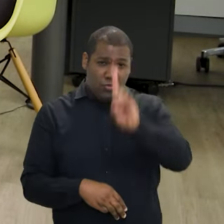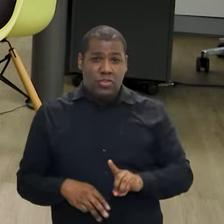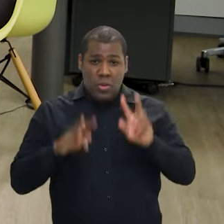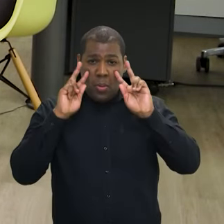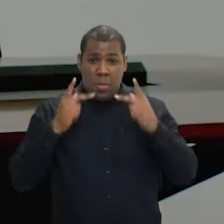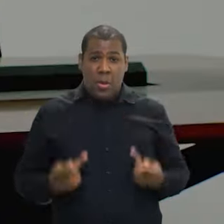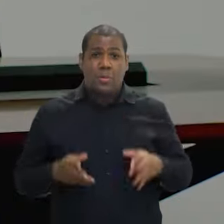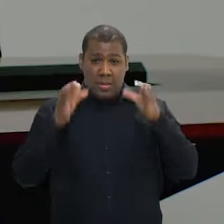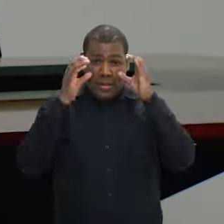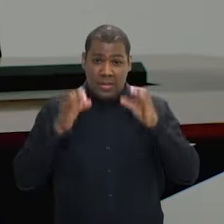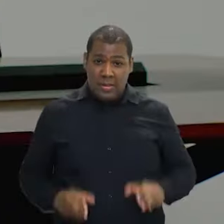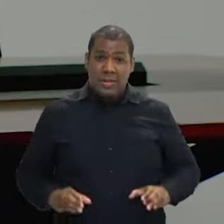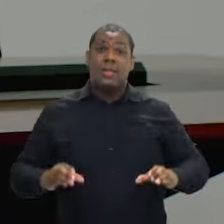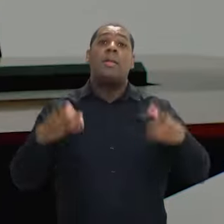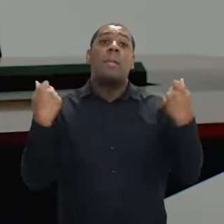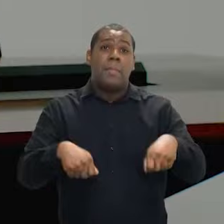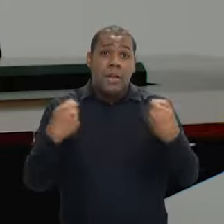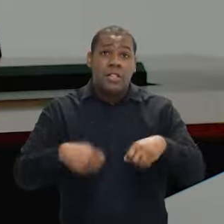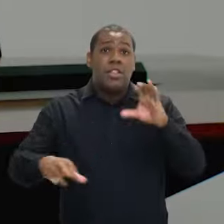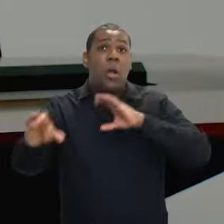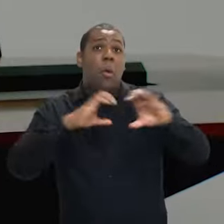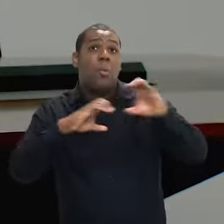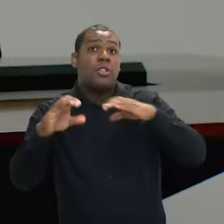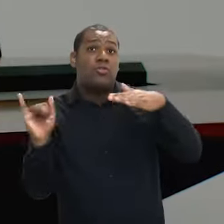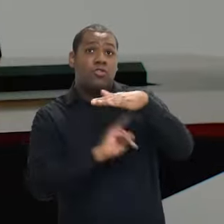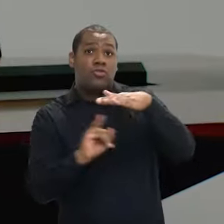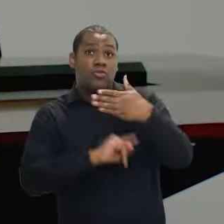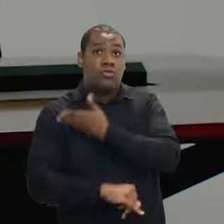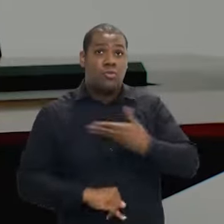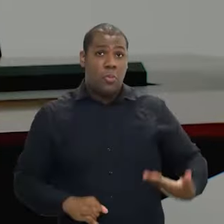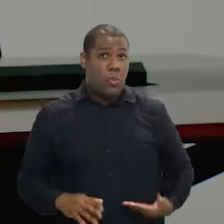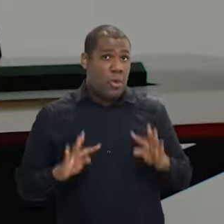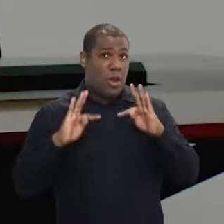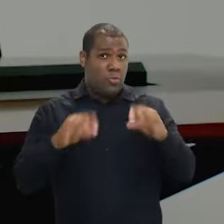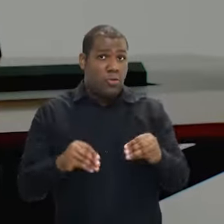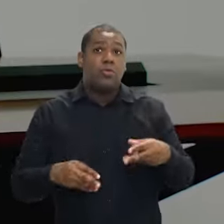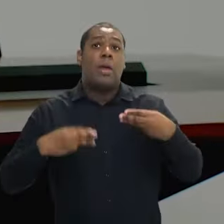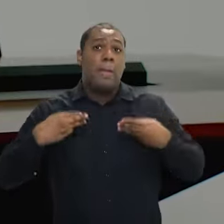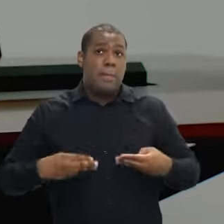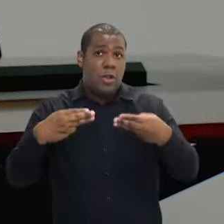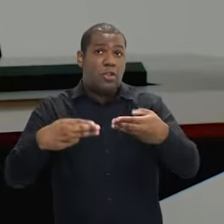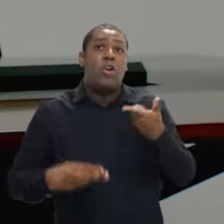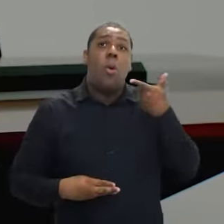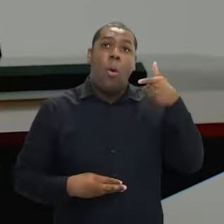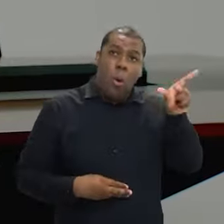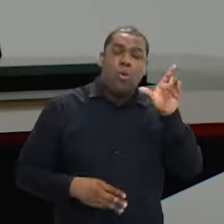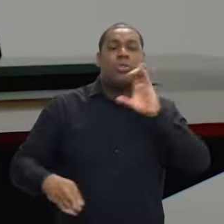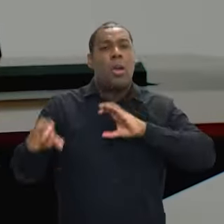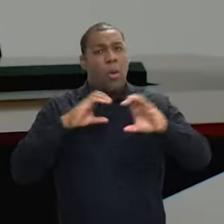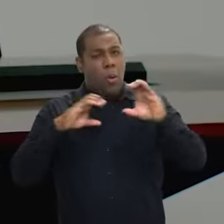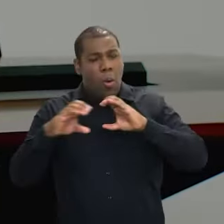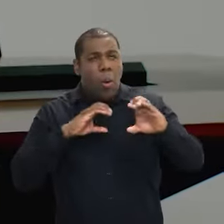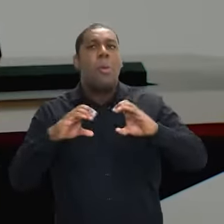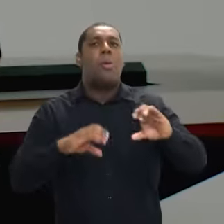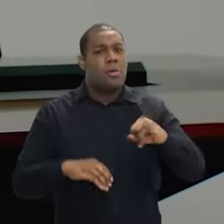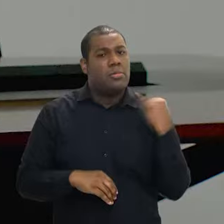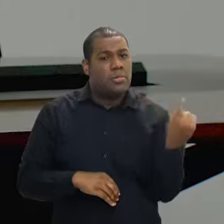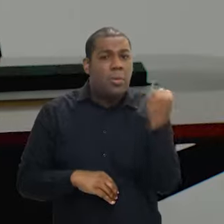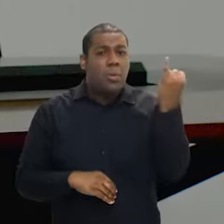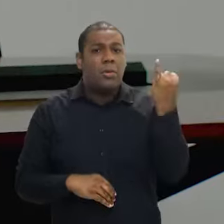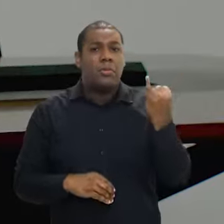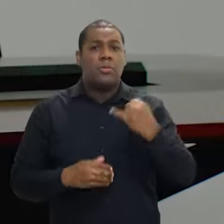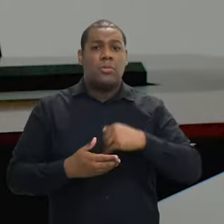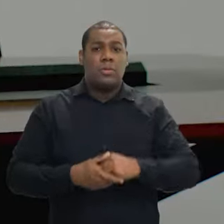necessariamente precisa conversar com todos os órgãos, com todos os ministérios. As nossas políticas são sempre transversais.